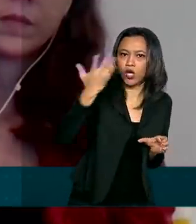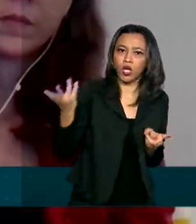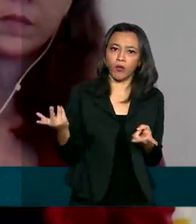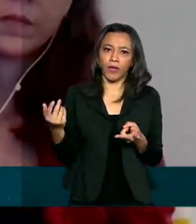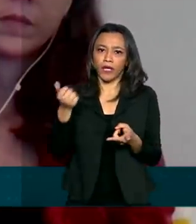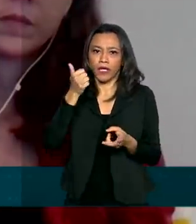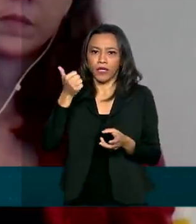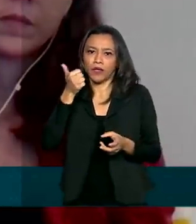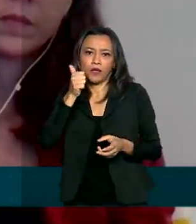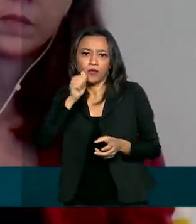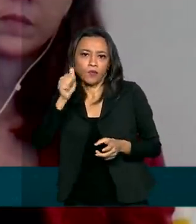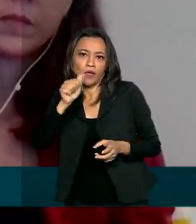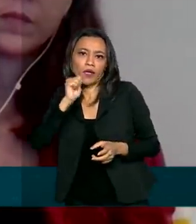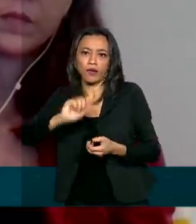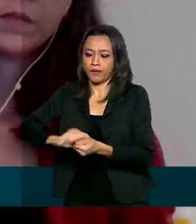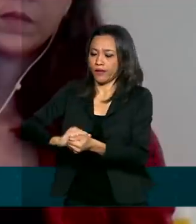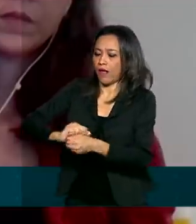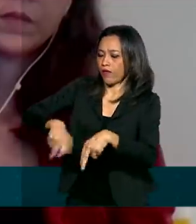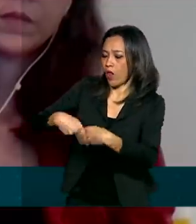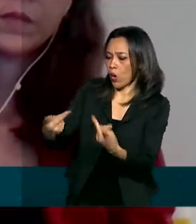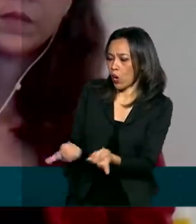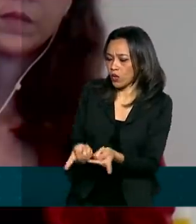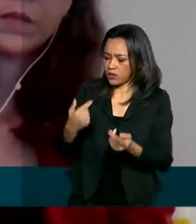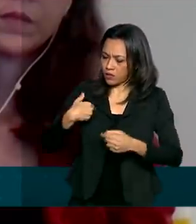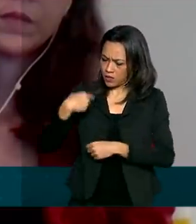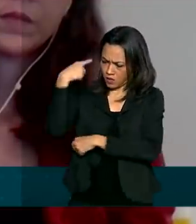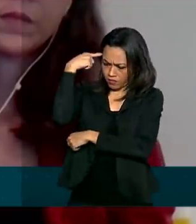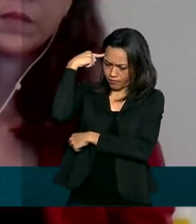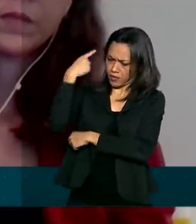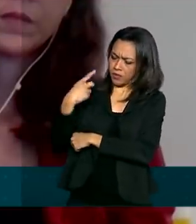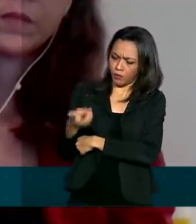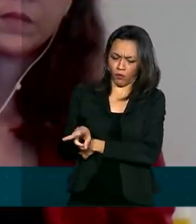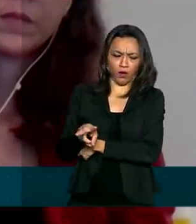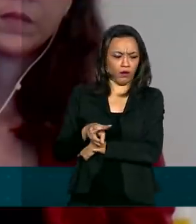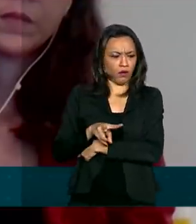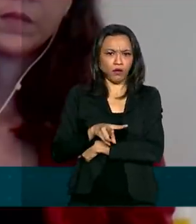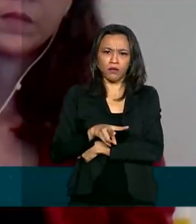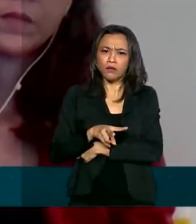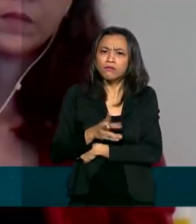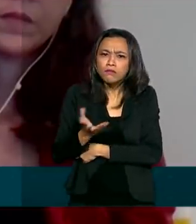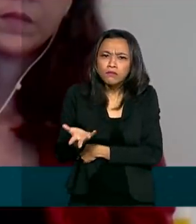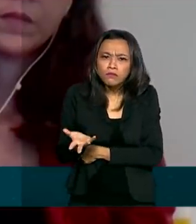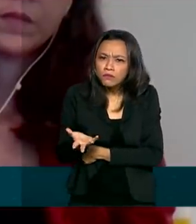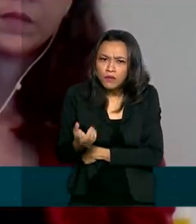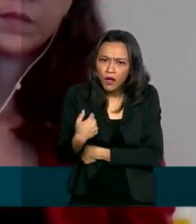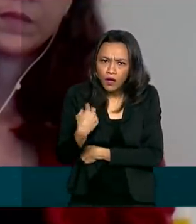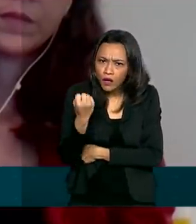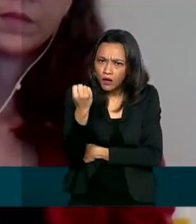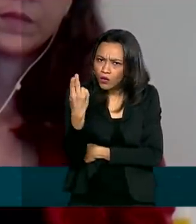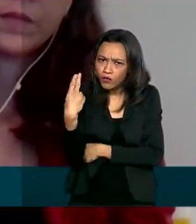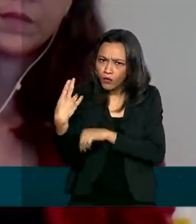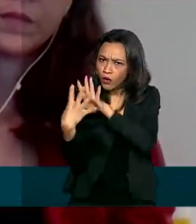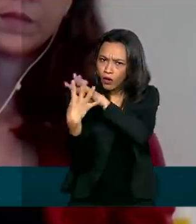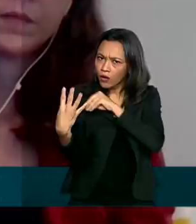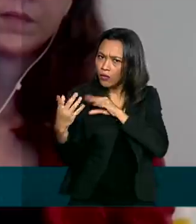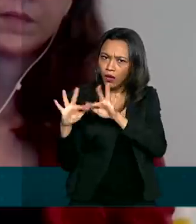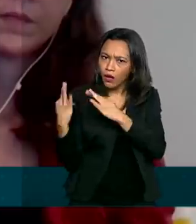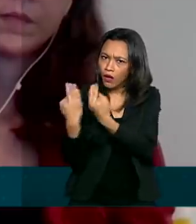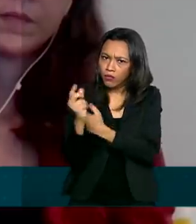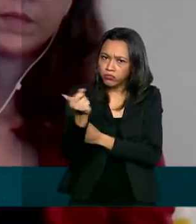cozinham e só elas lavam a louça. Eu me dei conta disso e pensei, não vou repetir